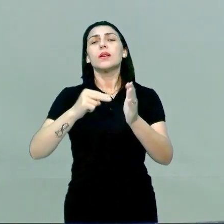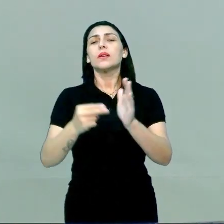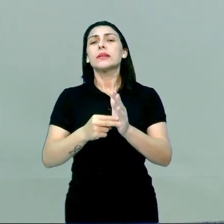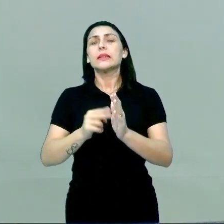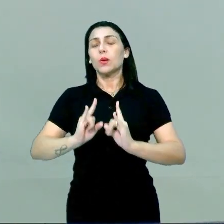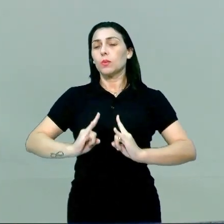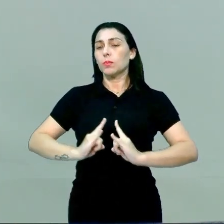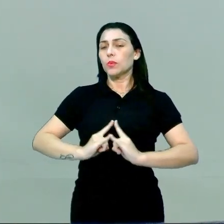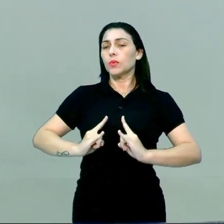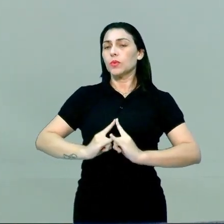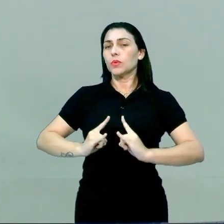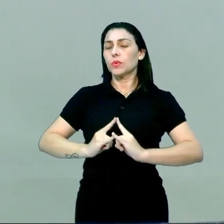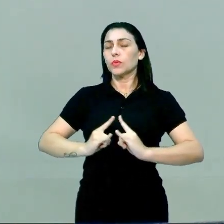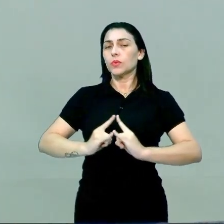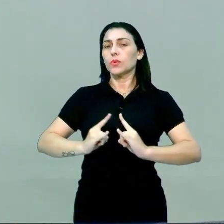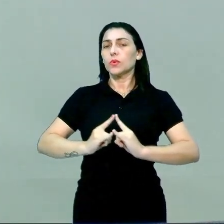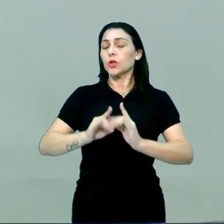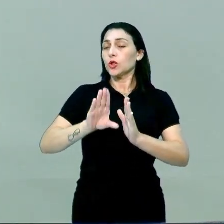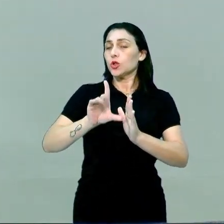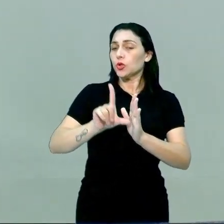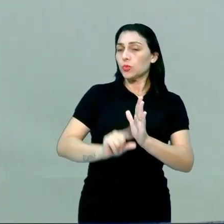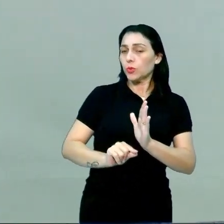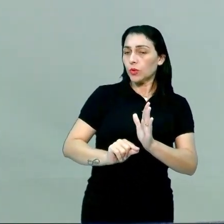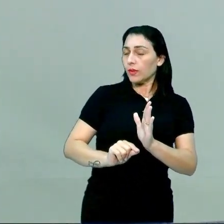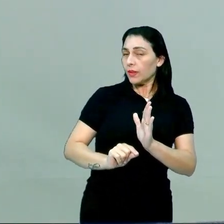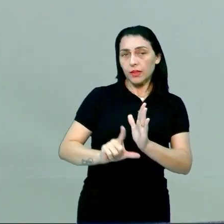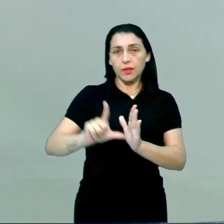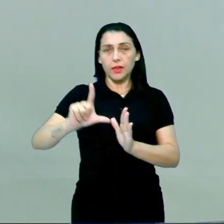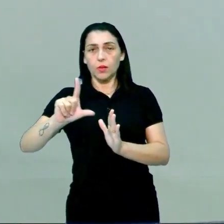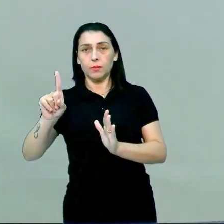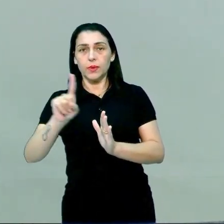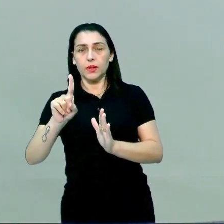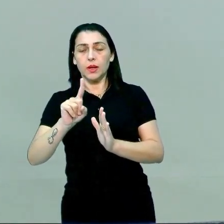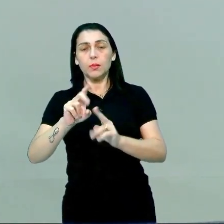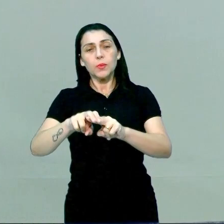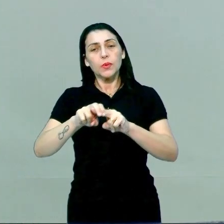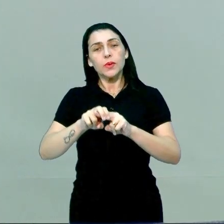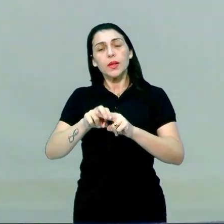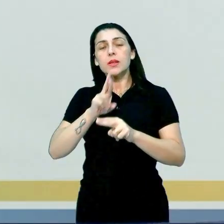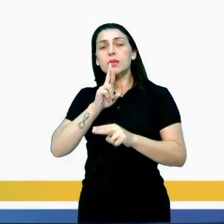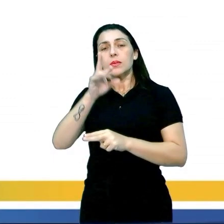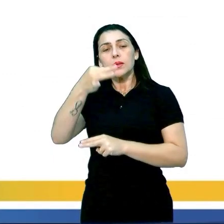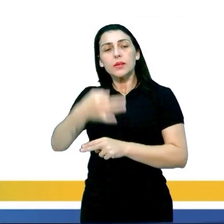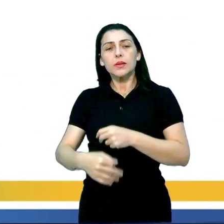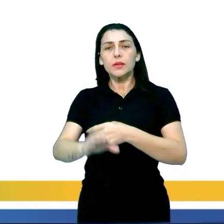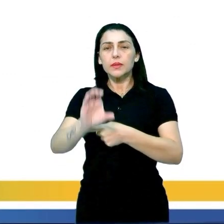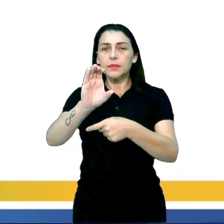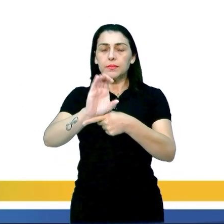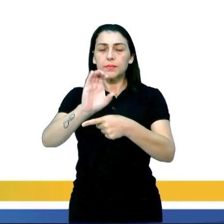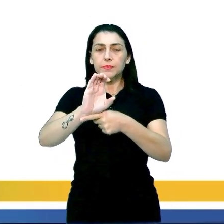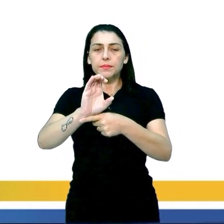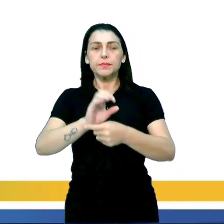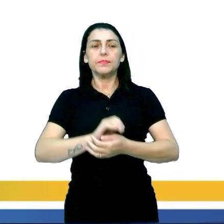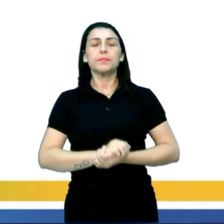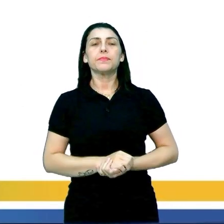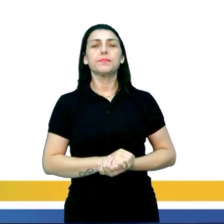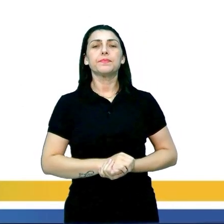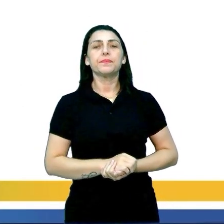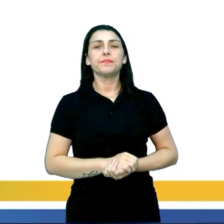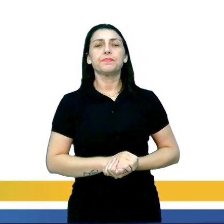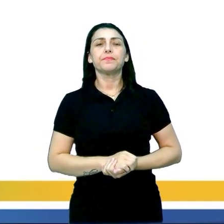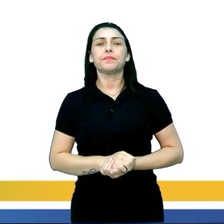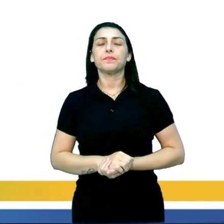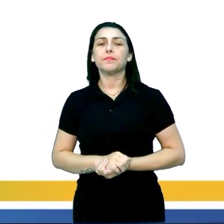Esse hormônio da somatotrofina diminuir, não aumentar. Então, por isso que a resposta certa é a alternativa E.